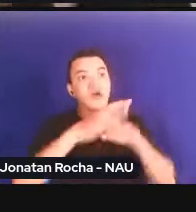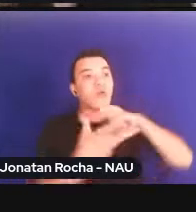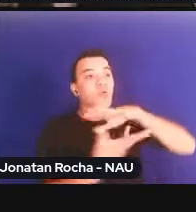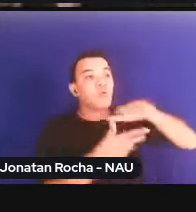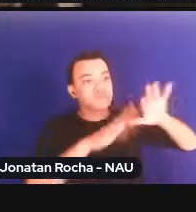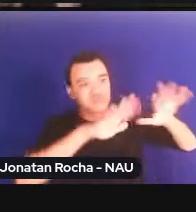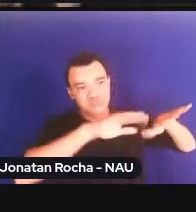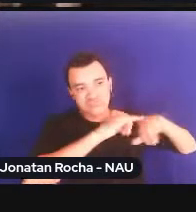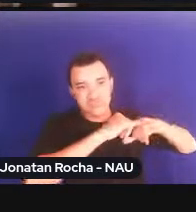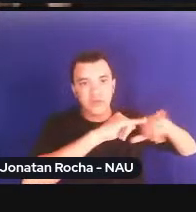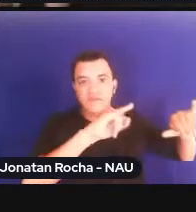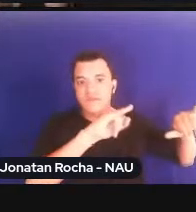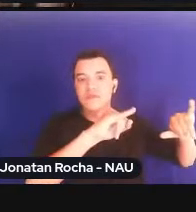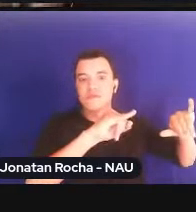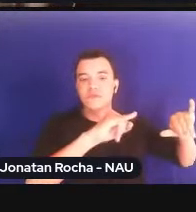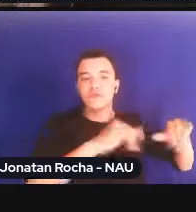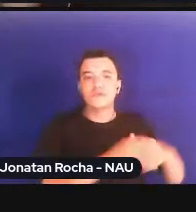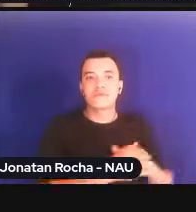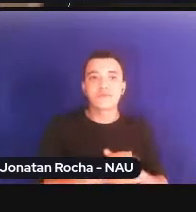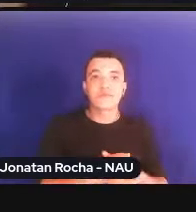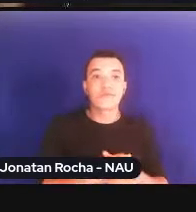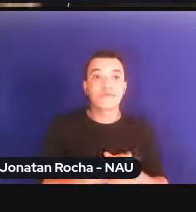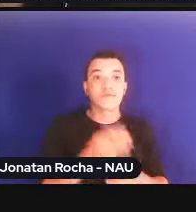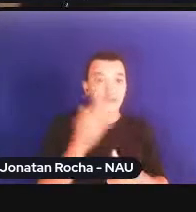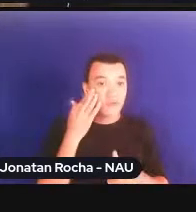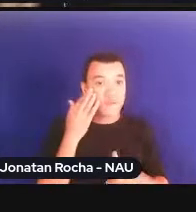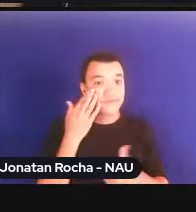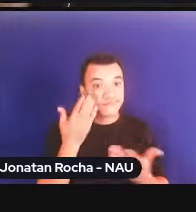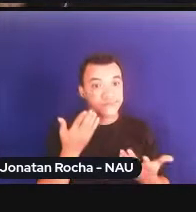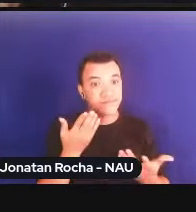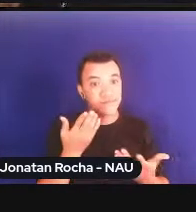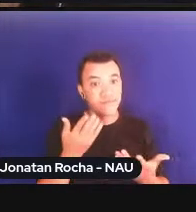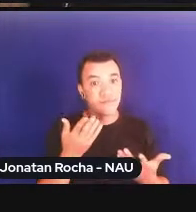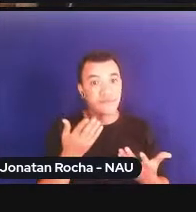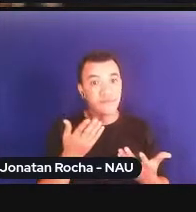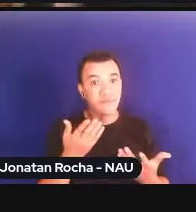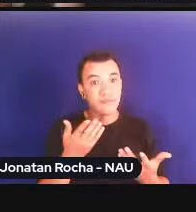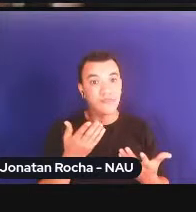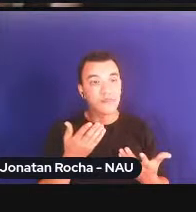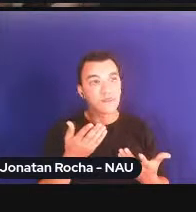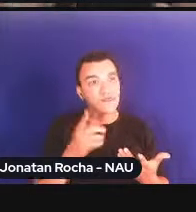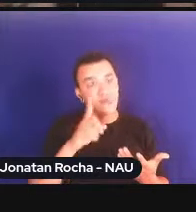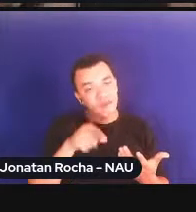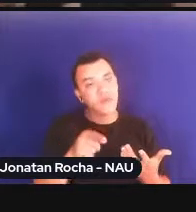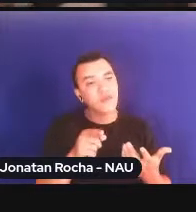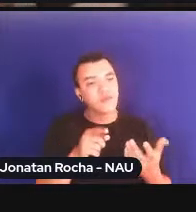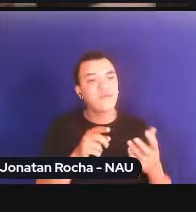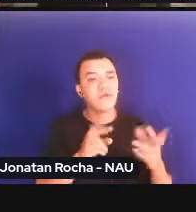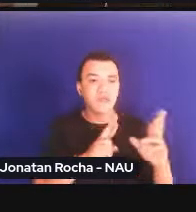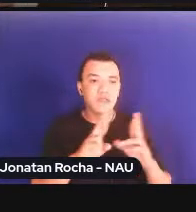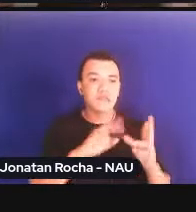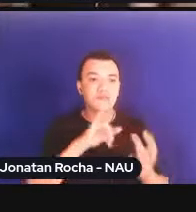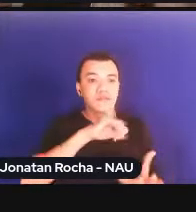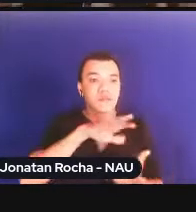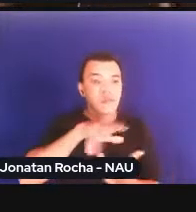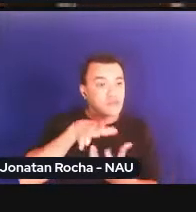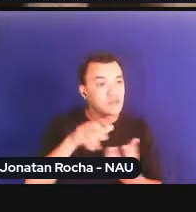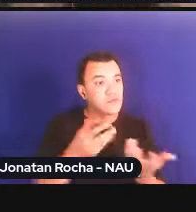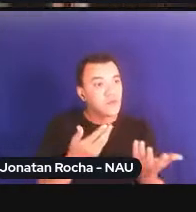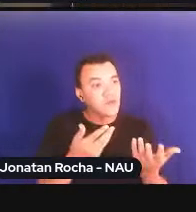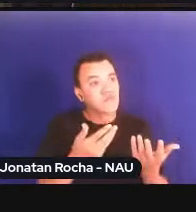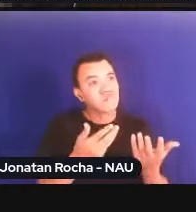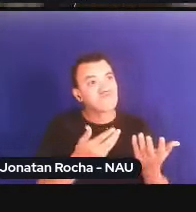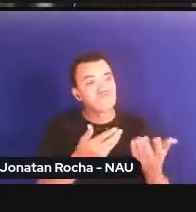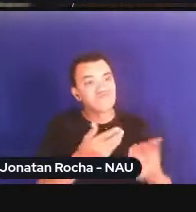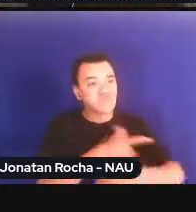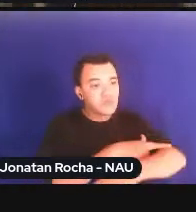reconhecida e compreenda que isso é um movimento também de cortesia entre Estados internacionais preocupados com o